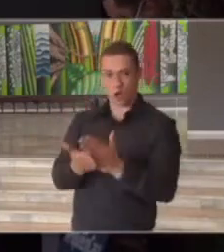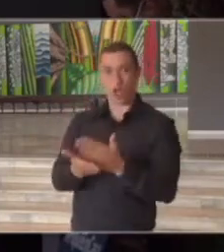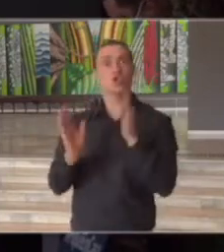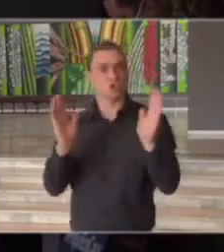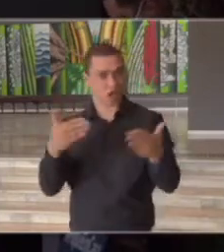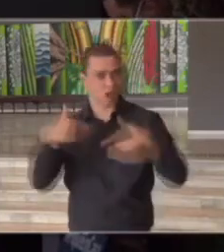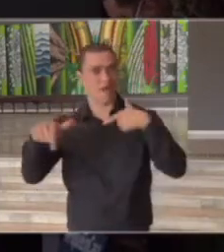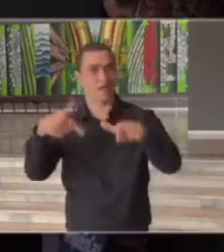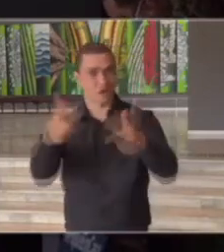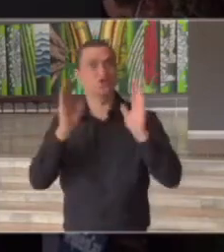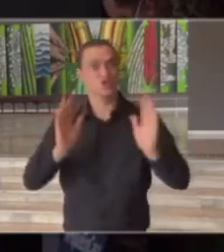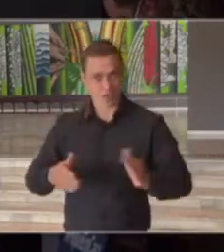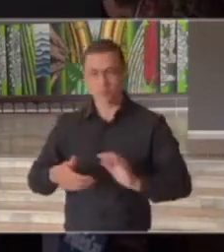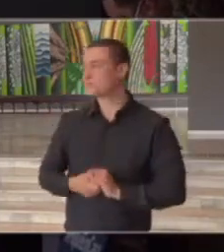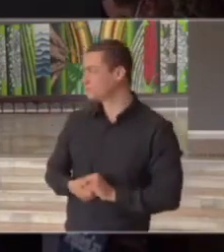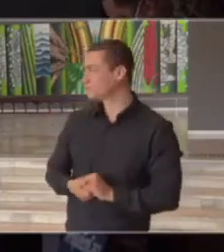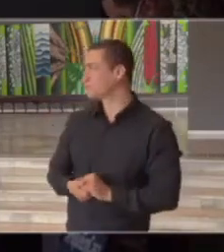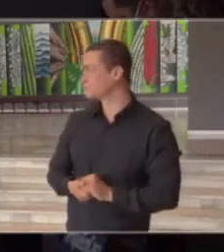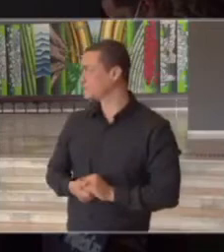próximo